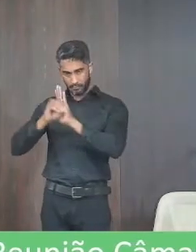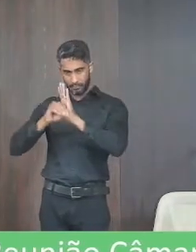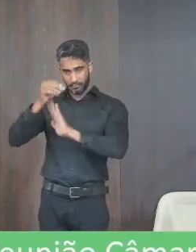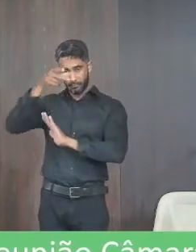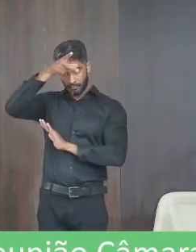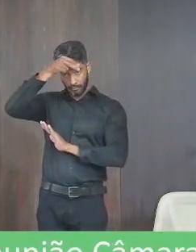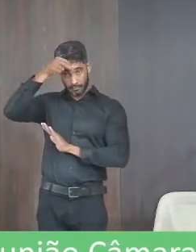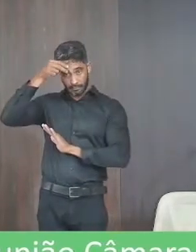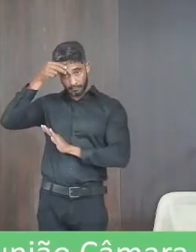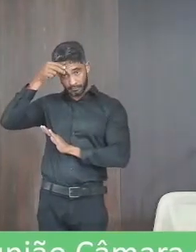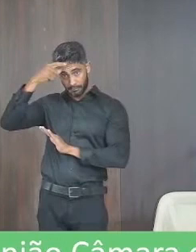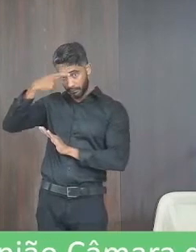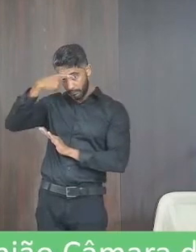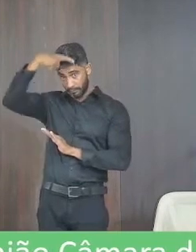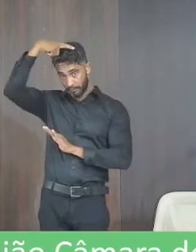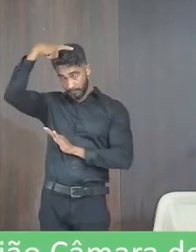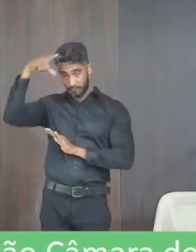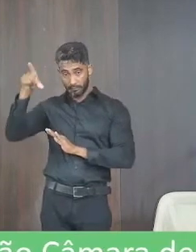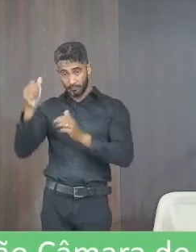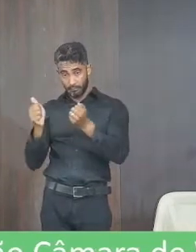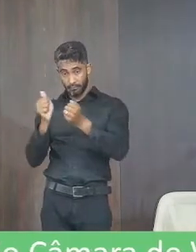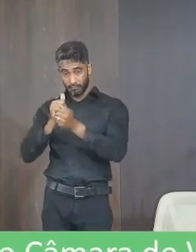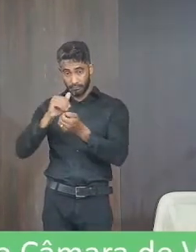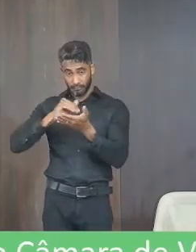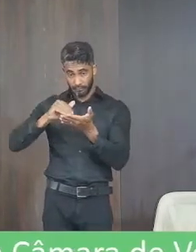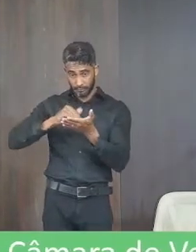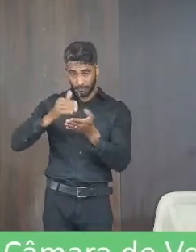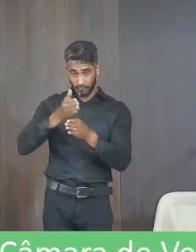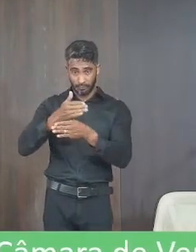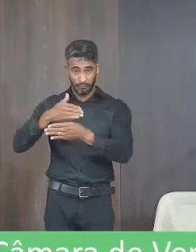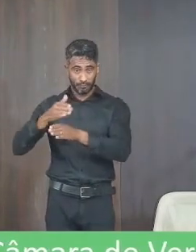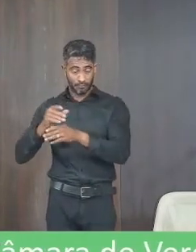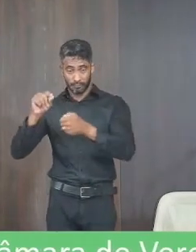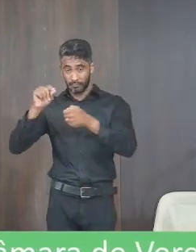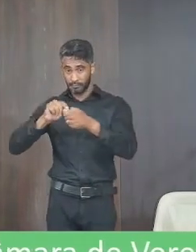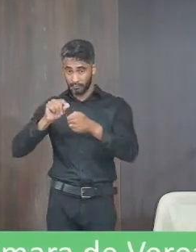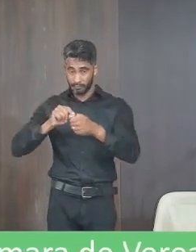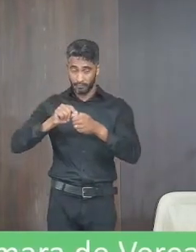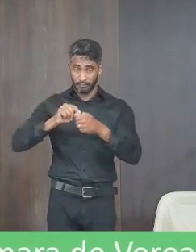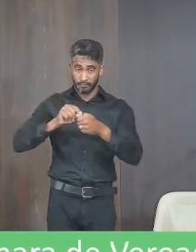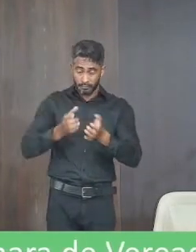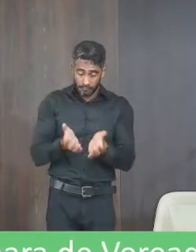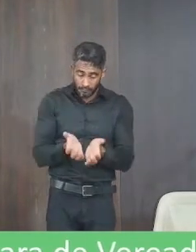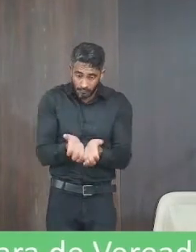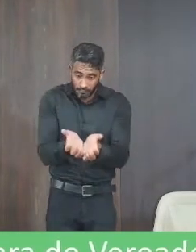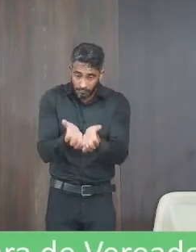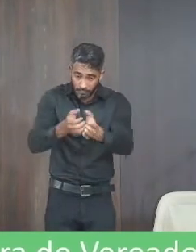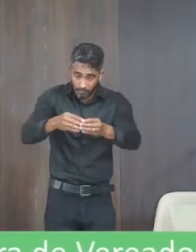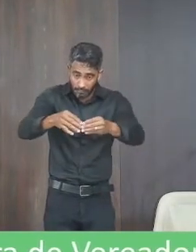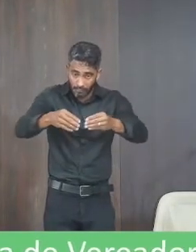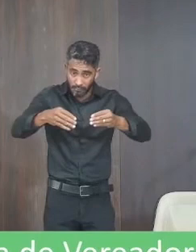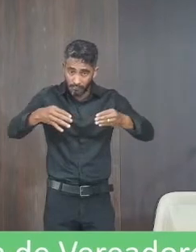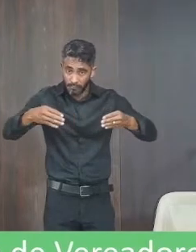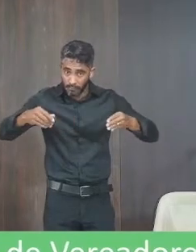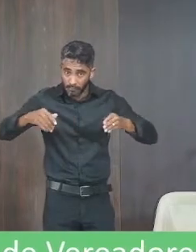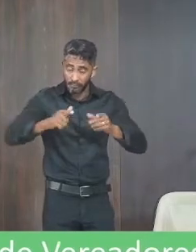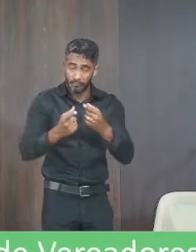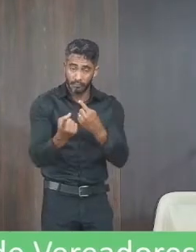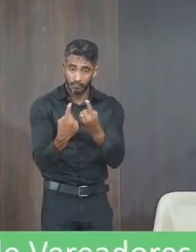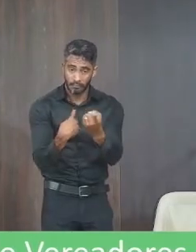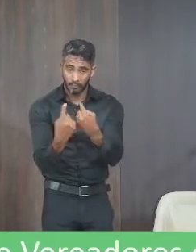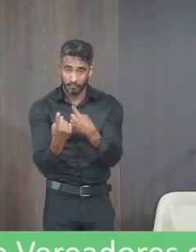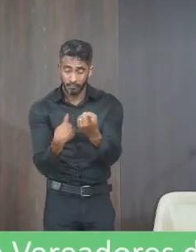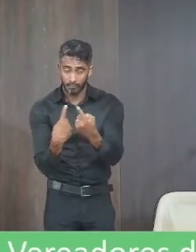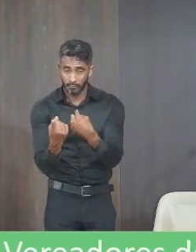Mendes Santos para que junto à Secretaria Municipal de Obras e Serviços Urbanos dentro do prazo legal realiza patrulhamento cascalhamento e demais serviços necessários na estrada